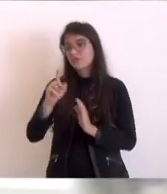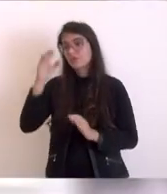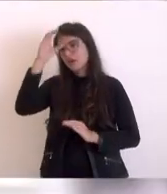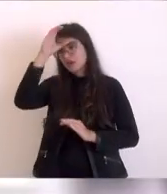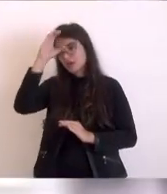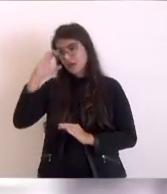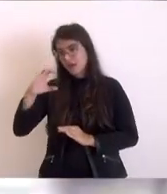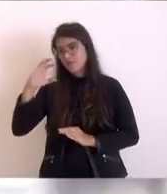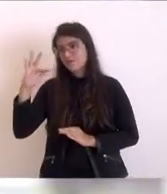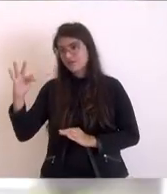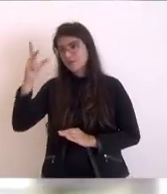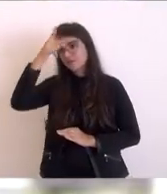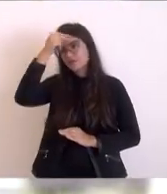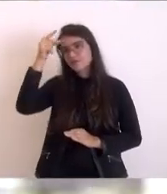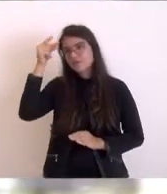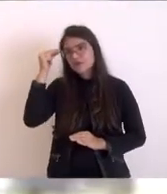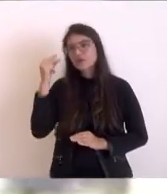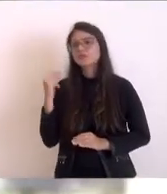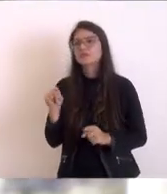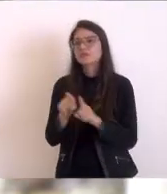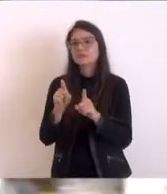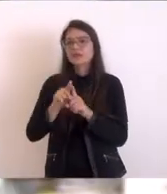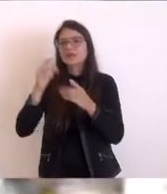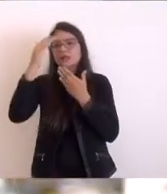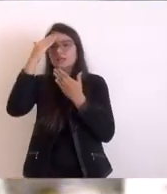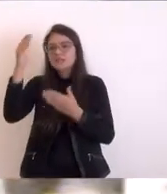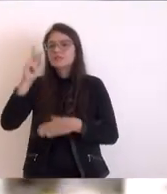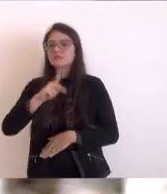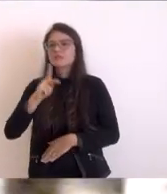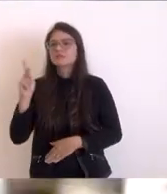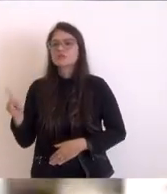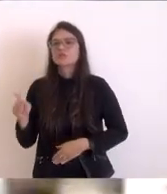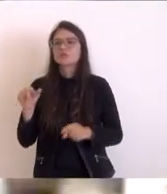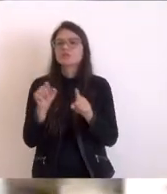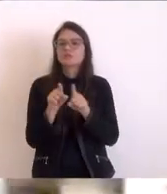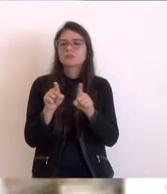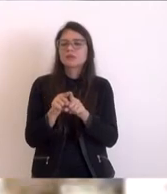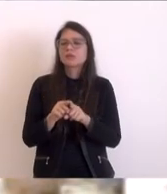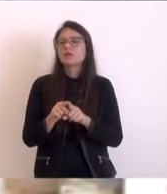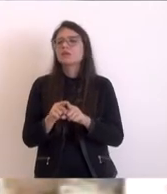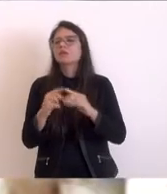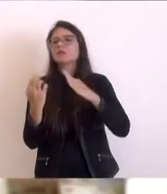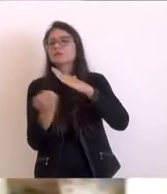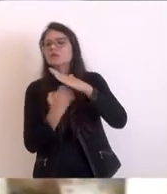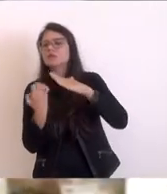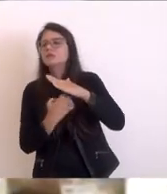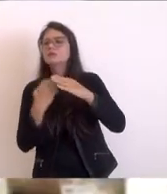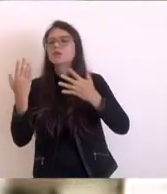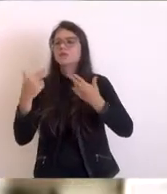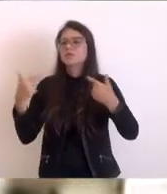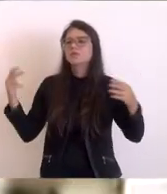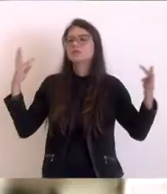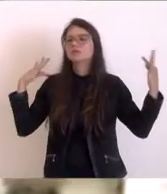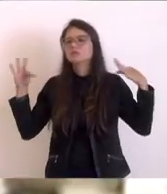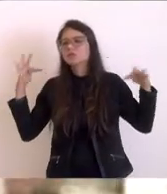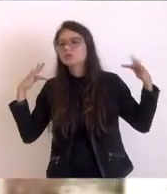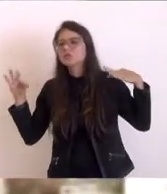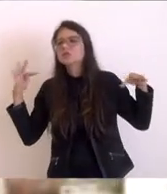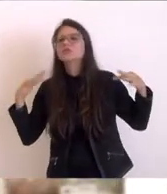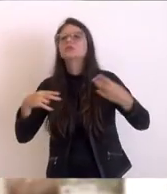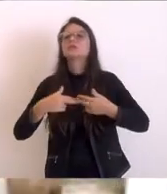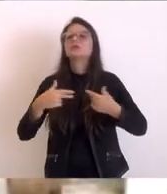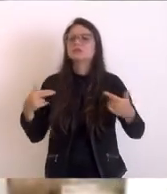aos professores, às entidades representando o mundo turístico, o mundo empresarial, as